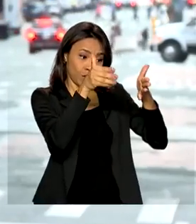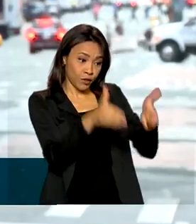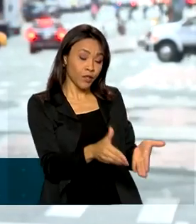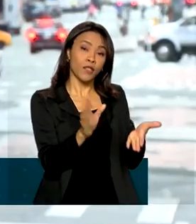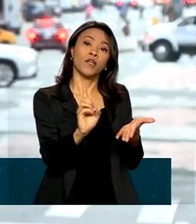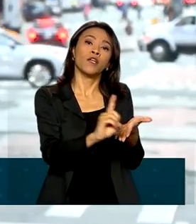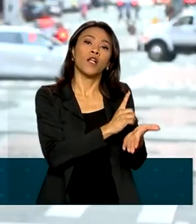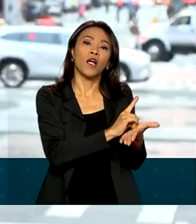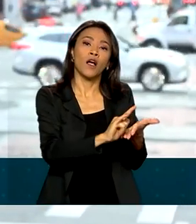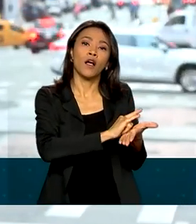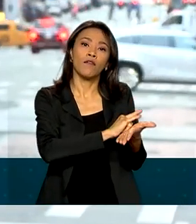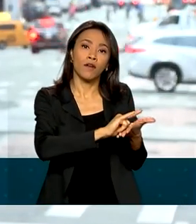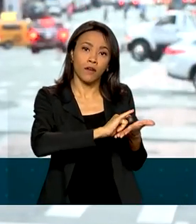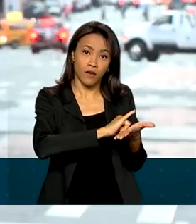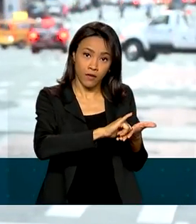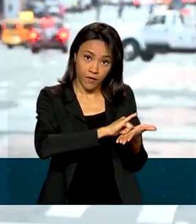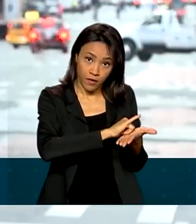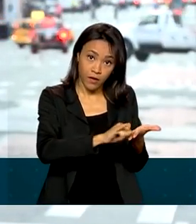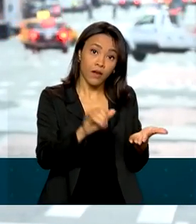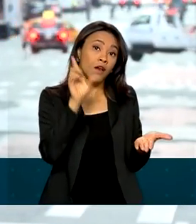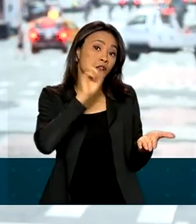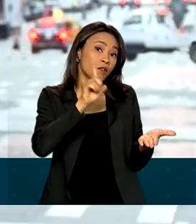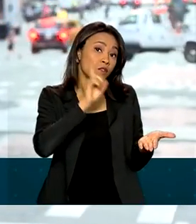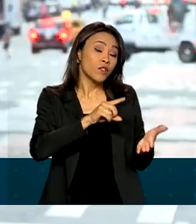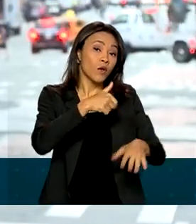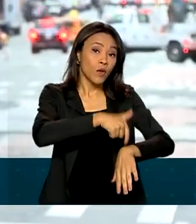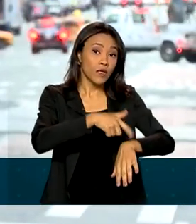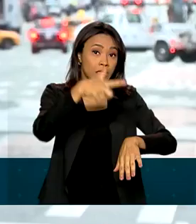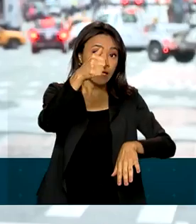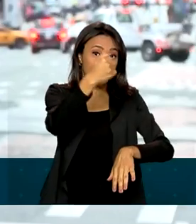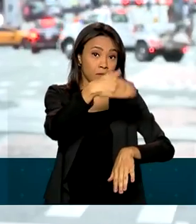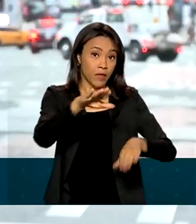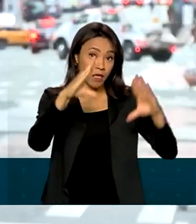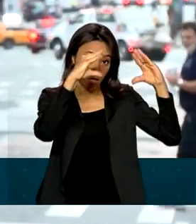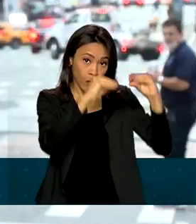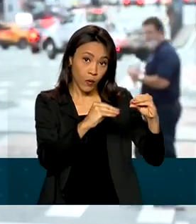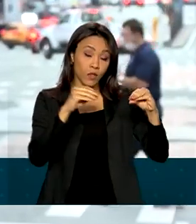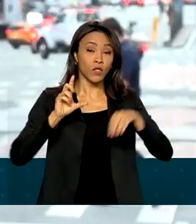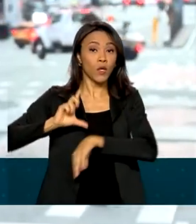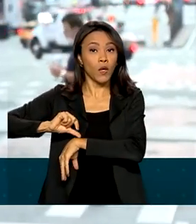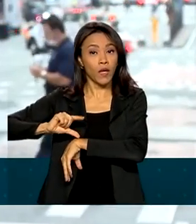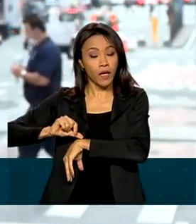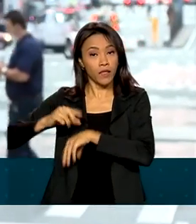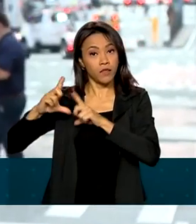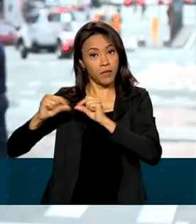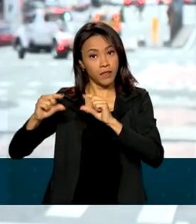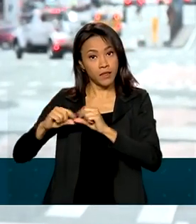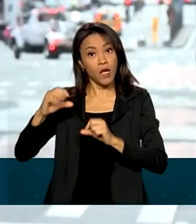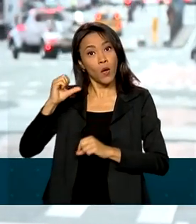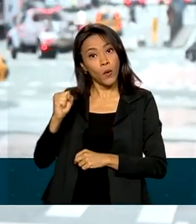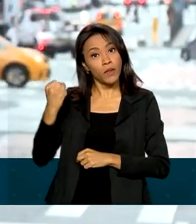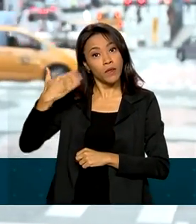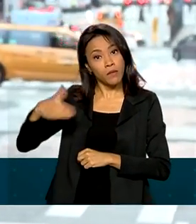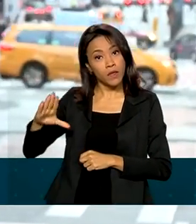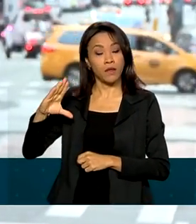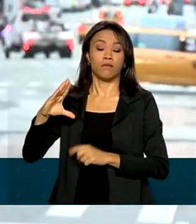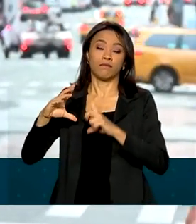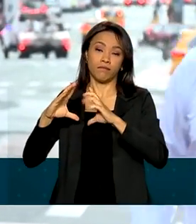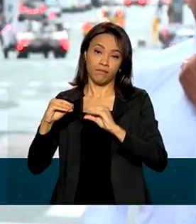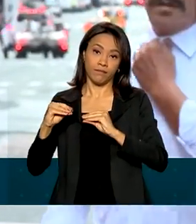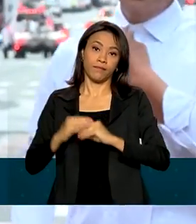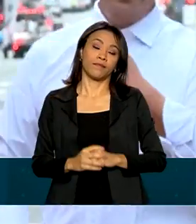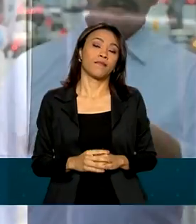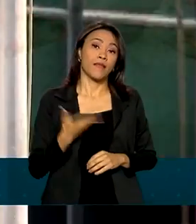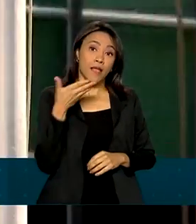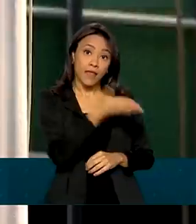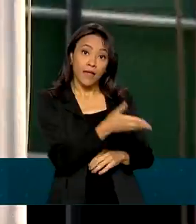Unidos, hoje, às sete e meia da noite, horário local, horário de Brasília, às oito e meia da noite. A Assembleia Geral